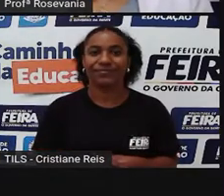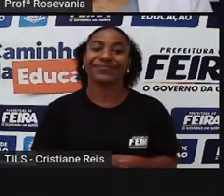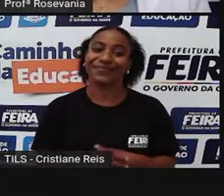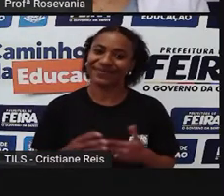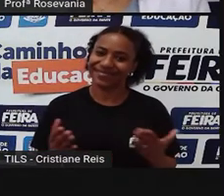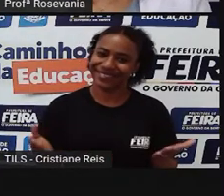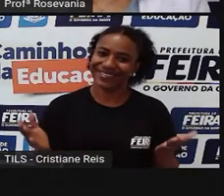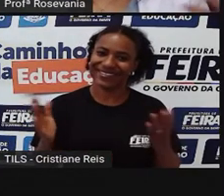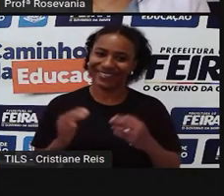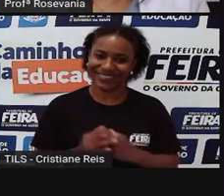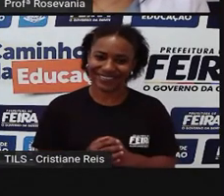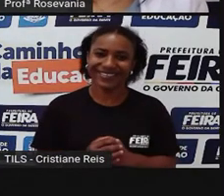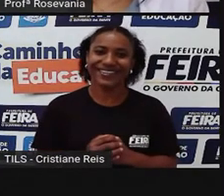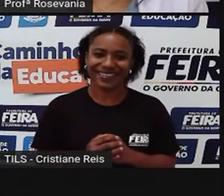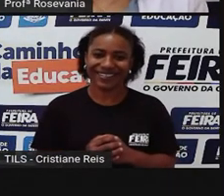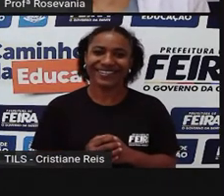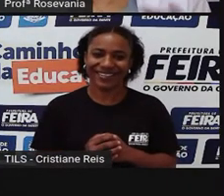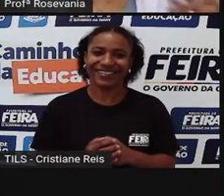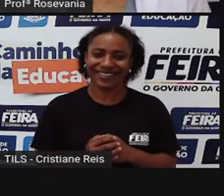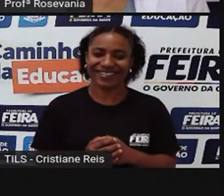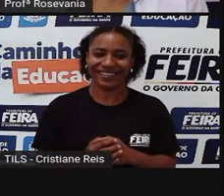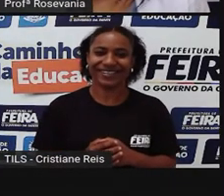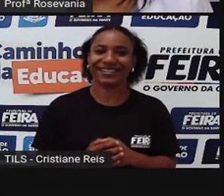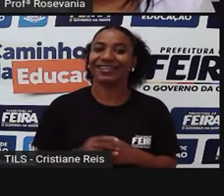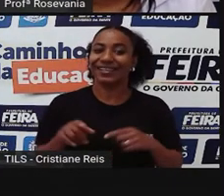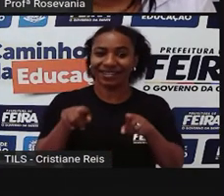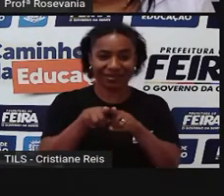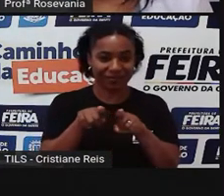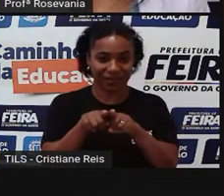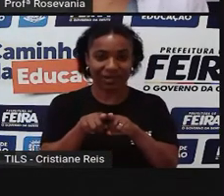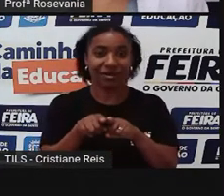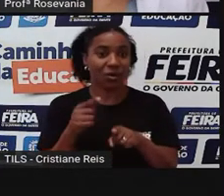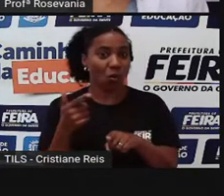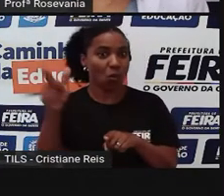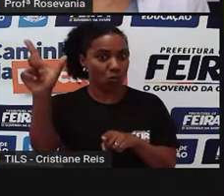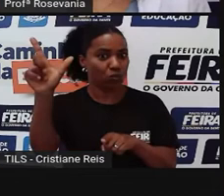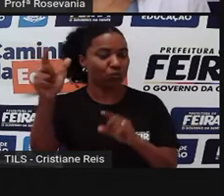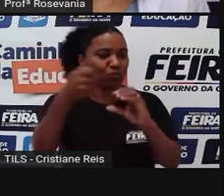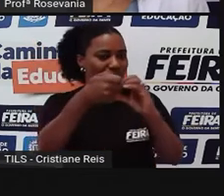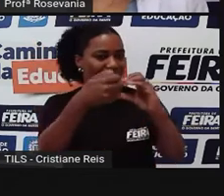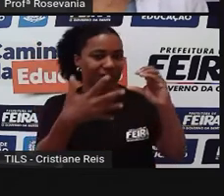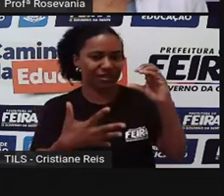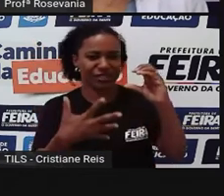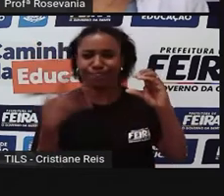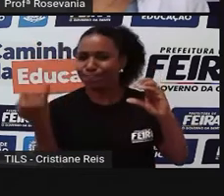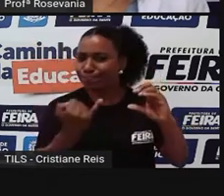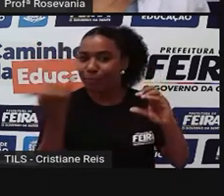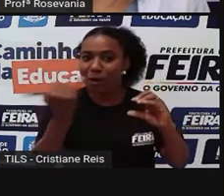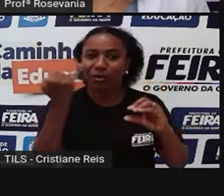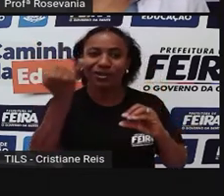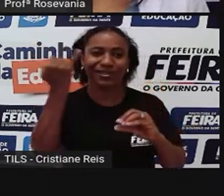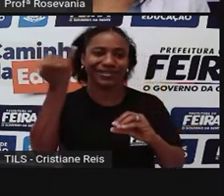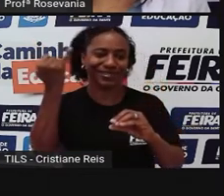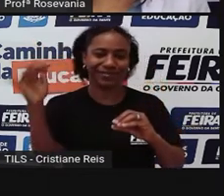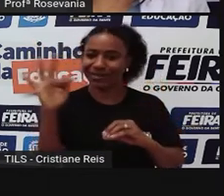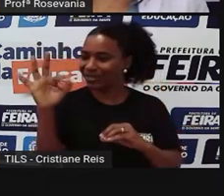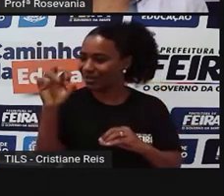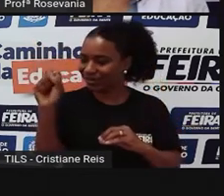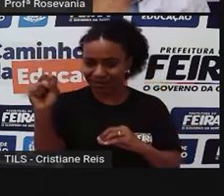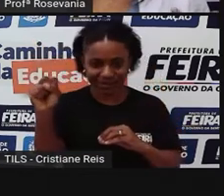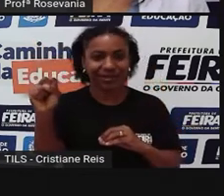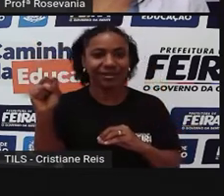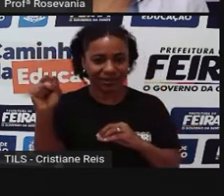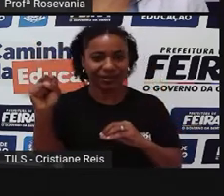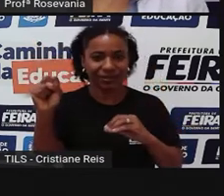Bom, gente, outro fato importante que ajudou a construir a nossa cidade, né, foi exatamente a presença das igrejas. Lembra que eu falei para